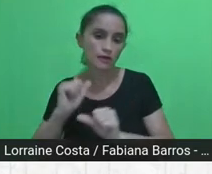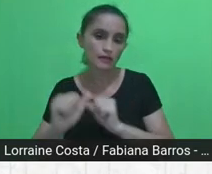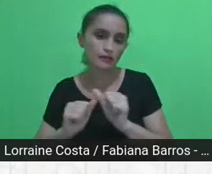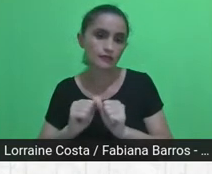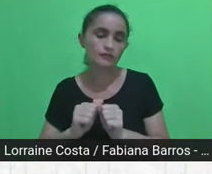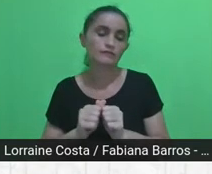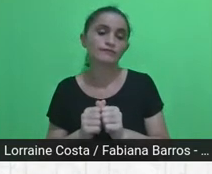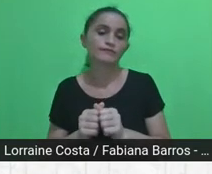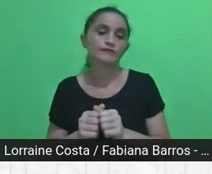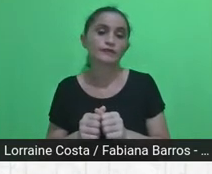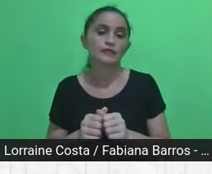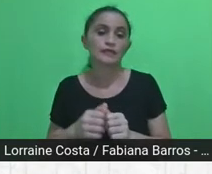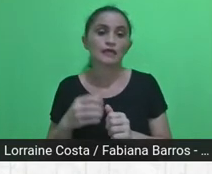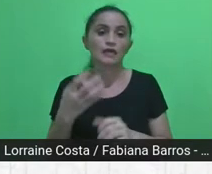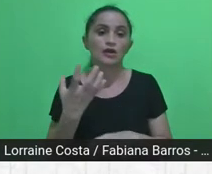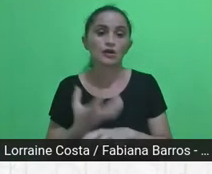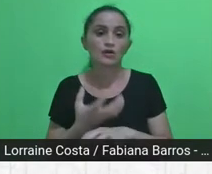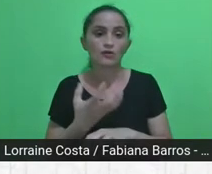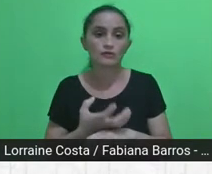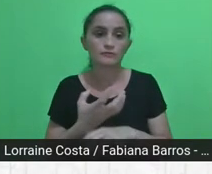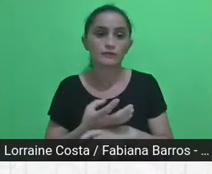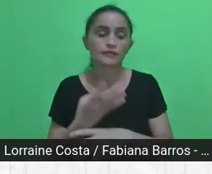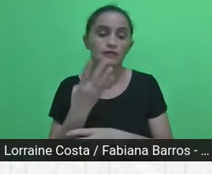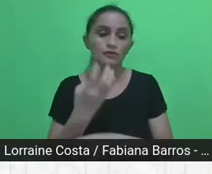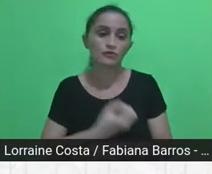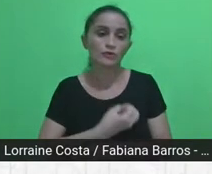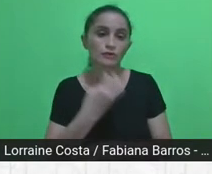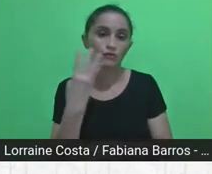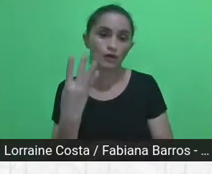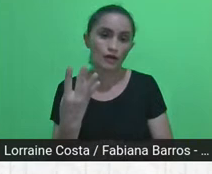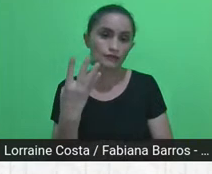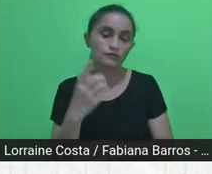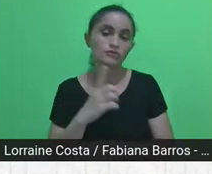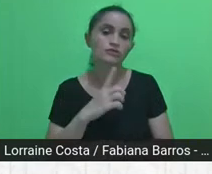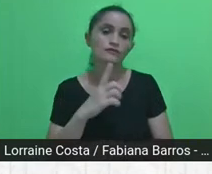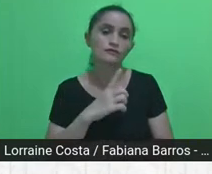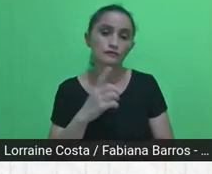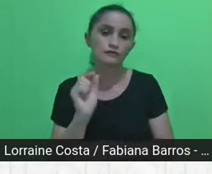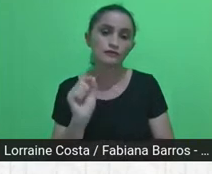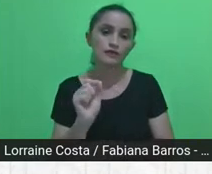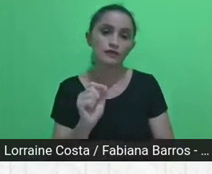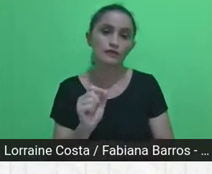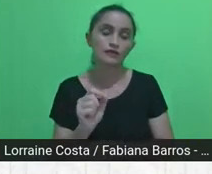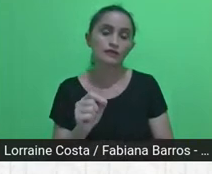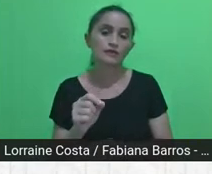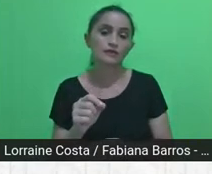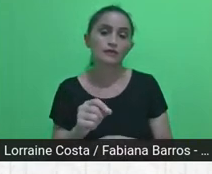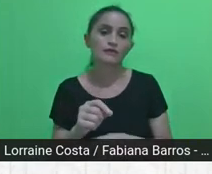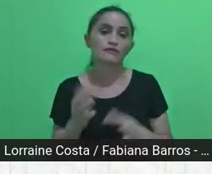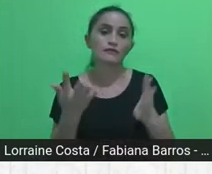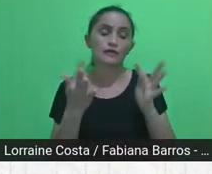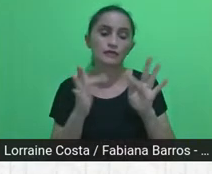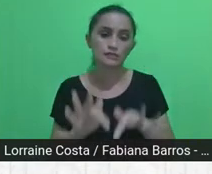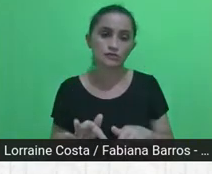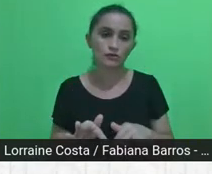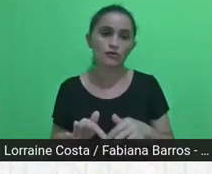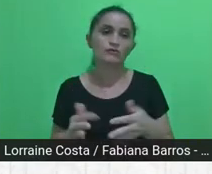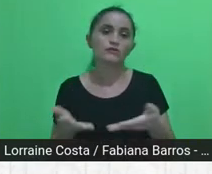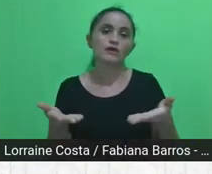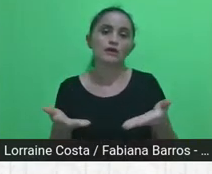A quarta disciplina pode passar, ela está sendo, foi finalizada e agora ela está